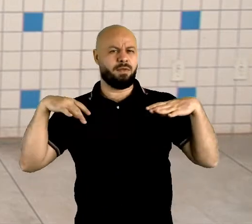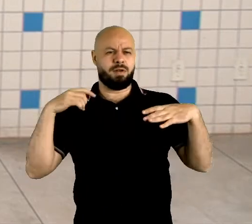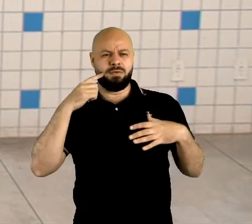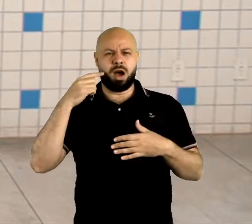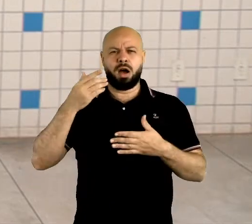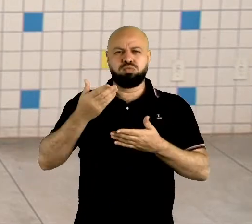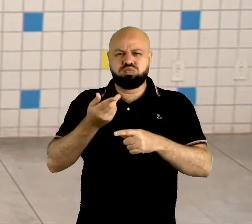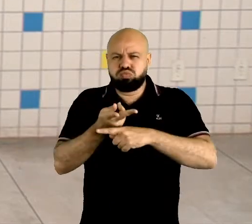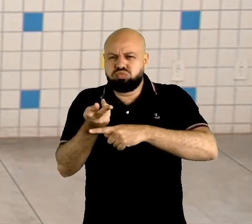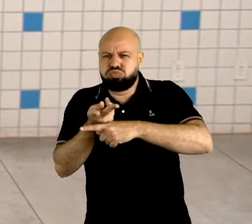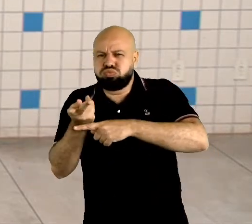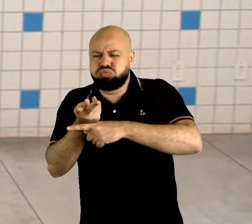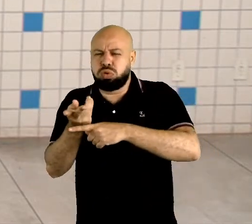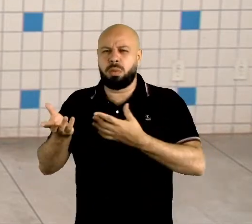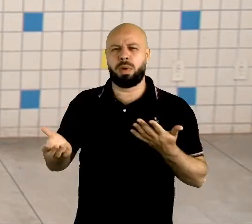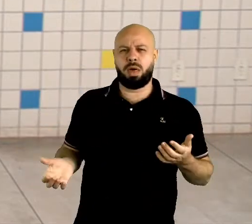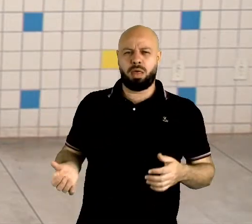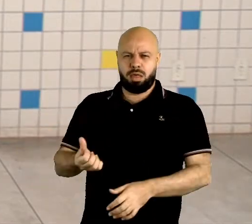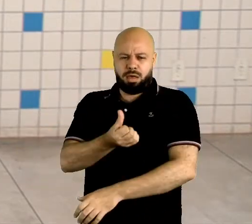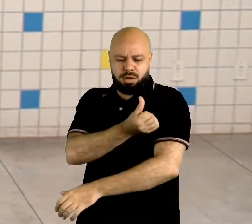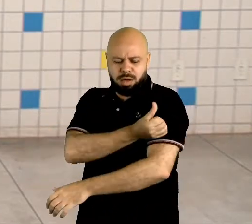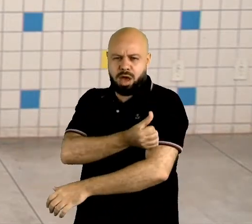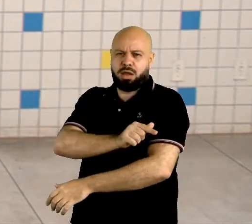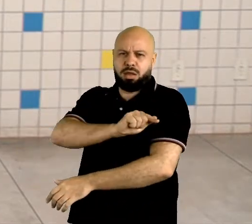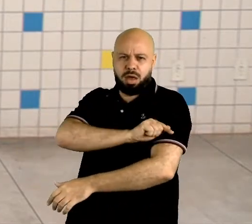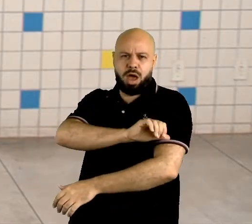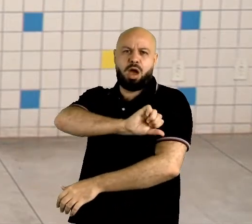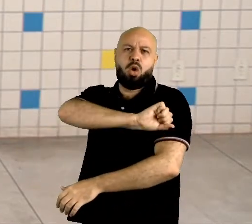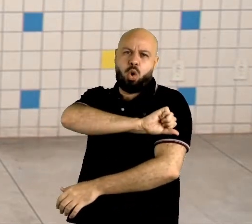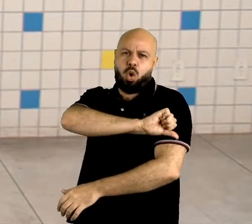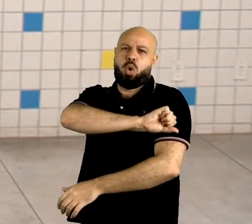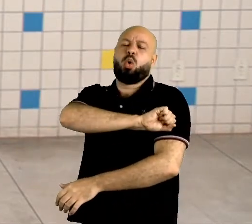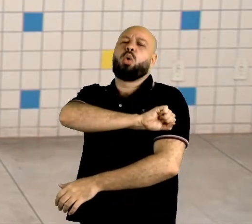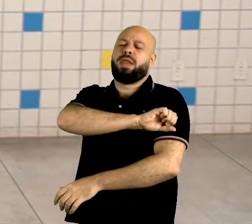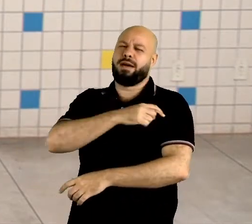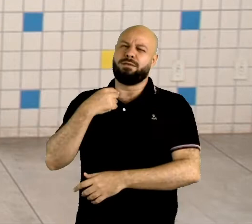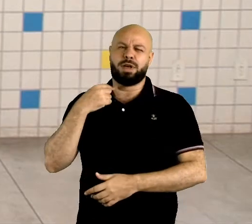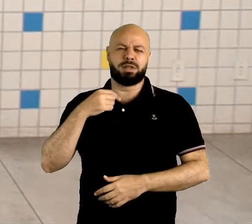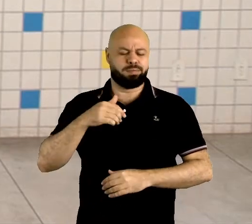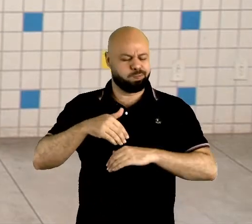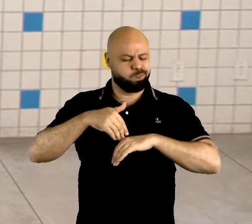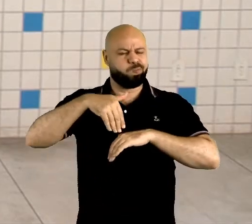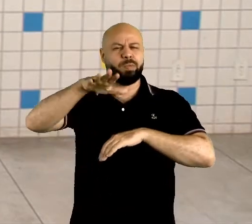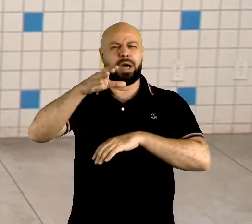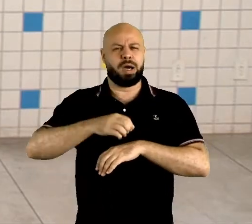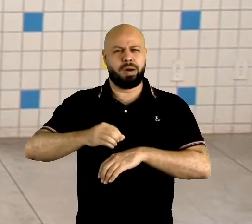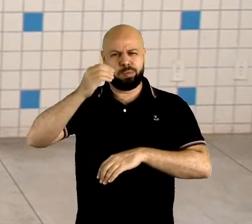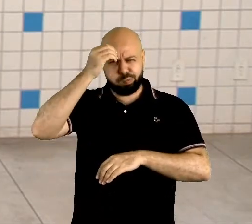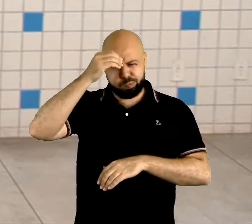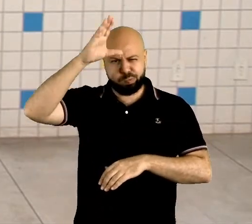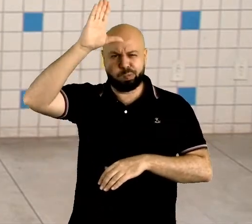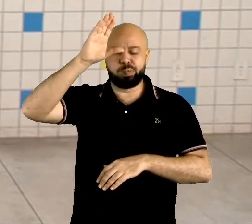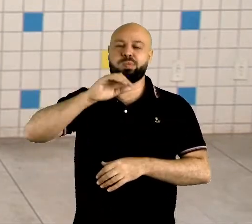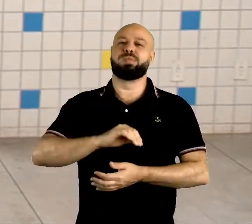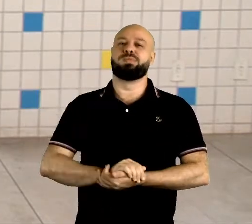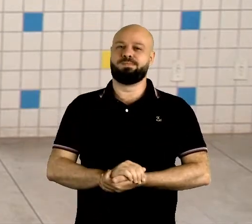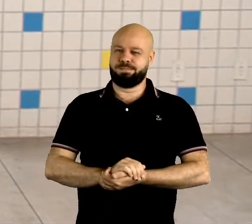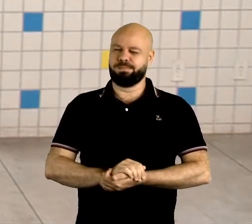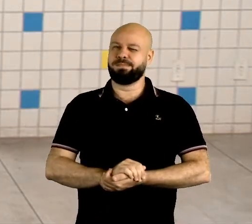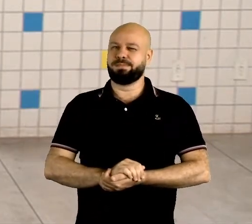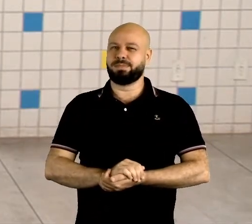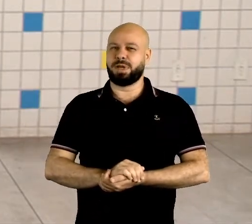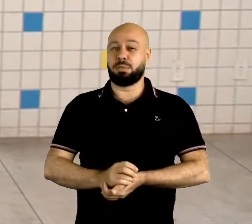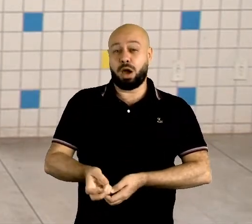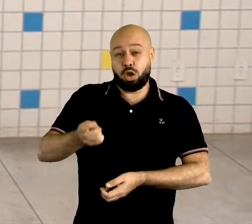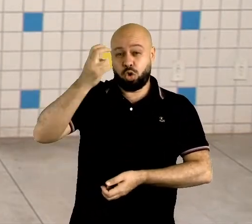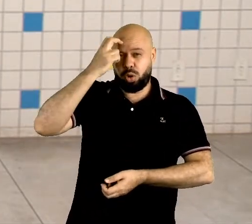uma olhadinha na aula do sexto, do sétimo, do oito, vocês só estarão ganhando, só estarão ali aumentando a bagagem cultural